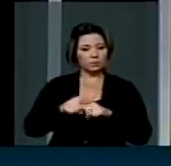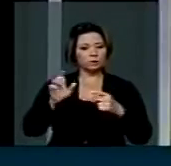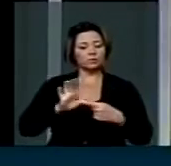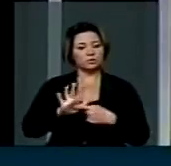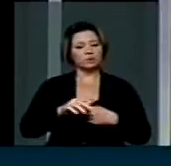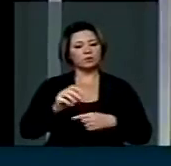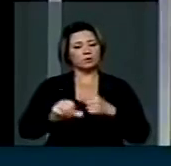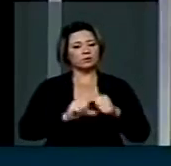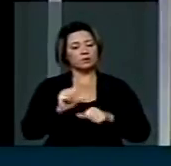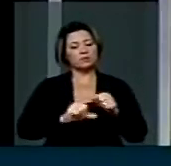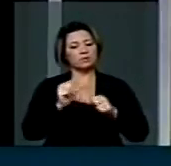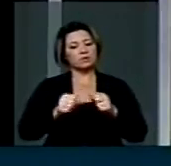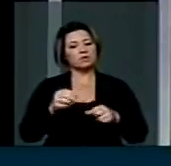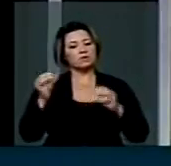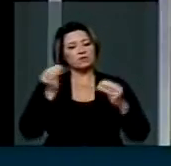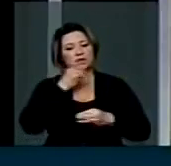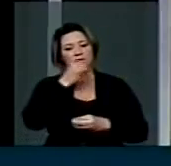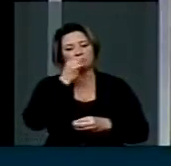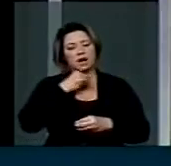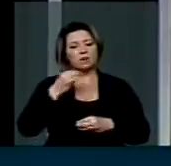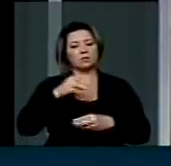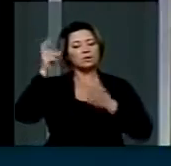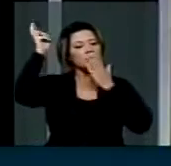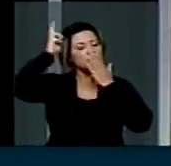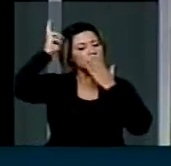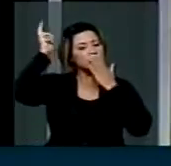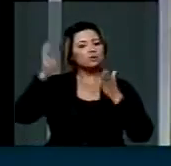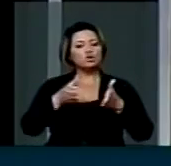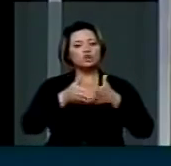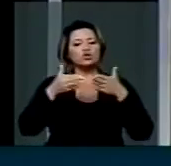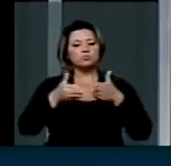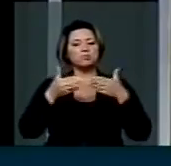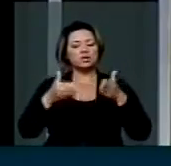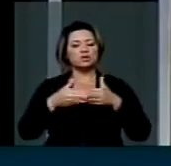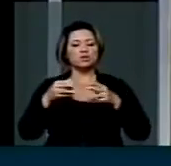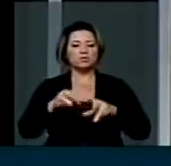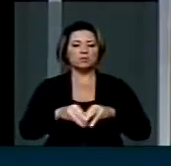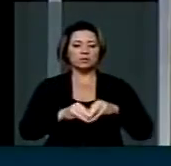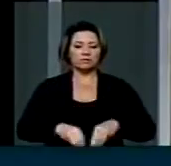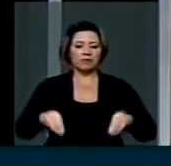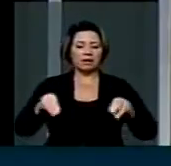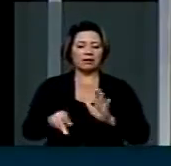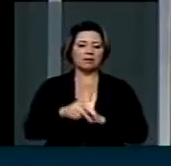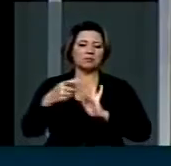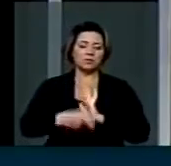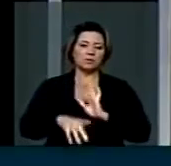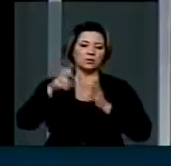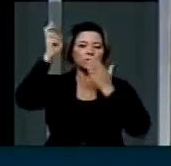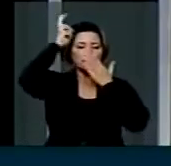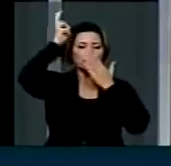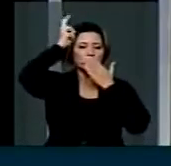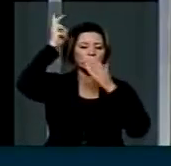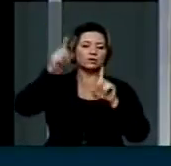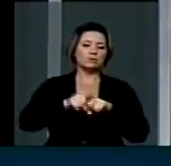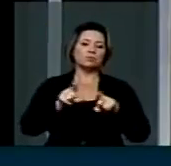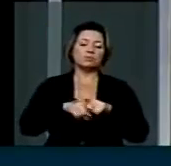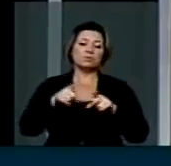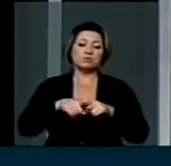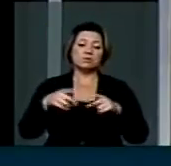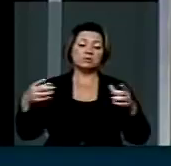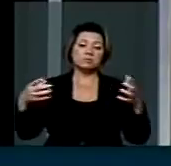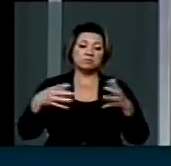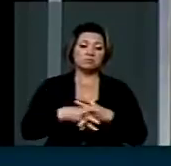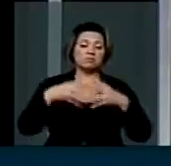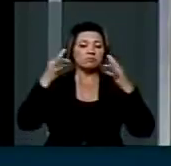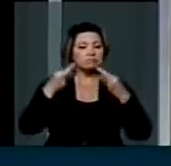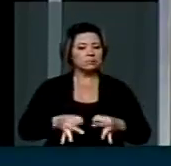razões e a justeza que os levam a reivindicar seus territórios tradicionais. É preciso ser mais complexo e